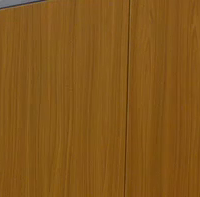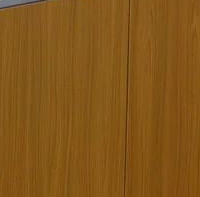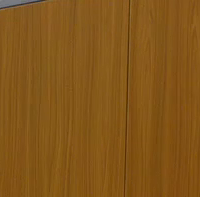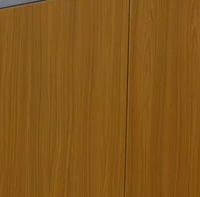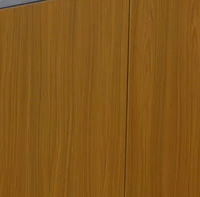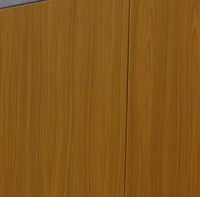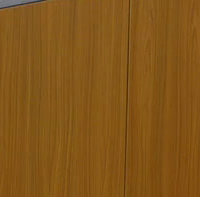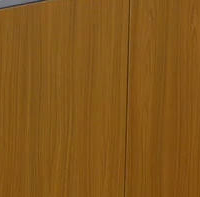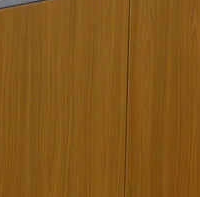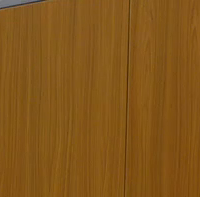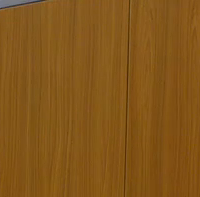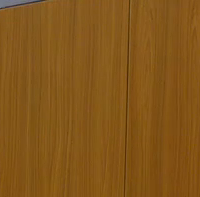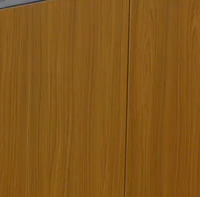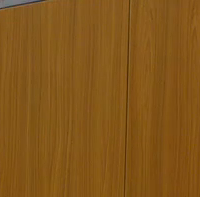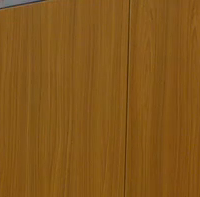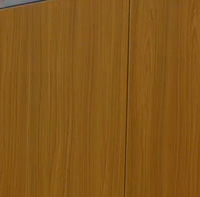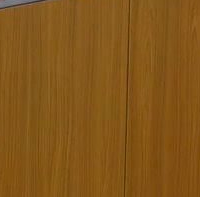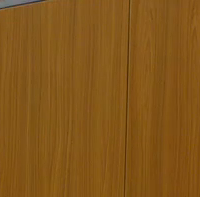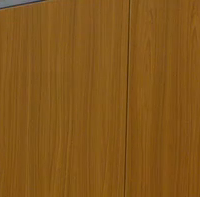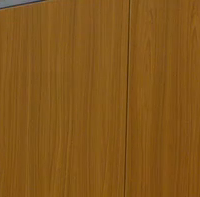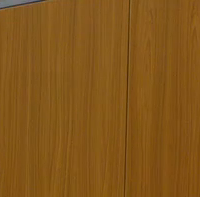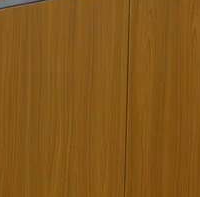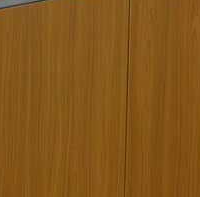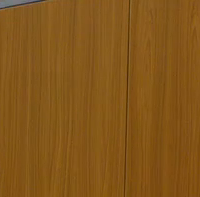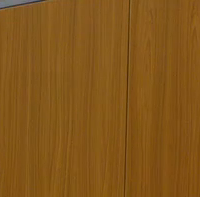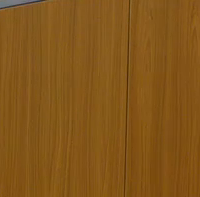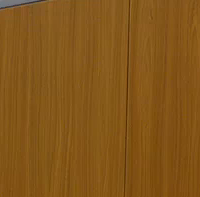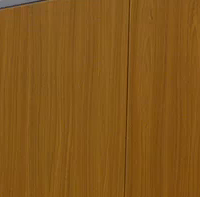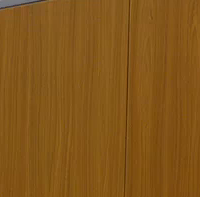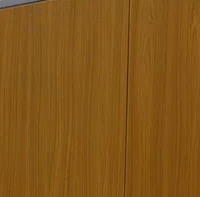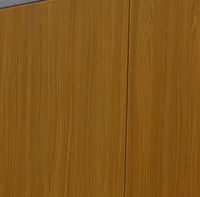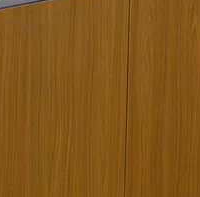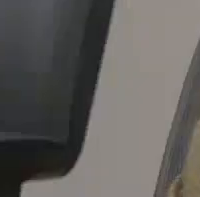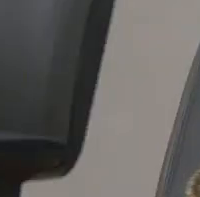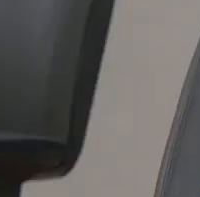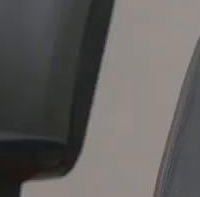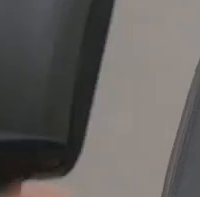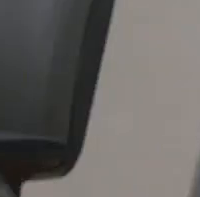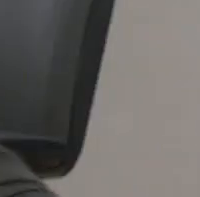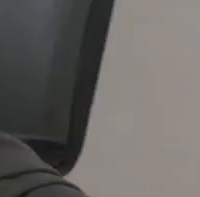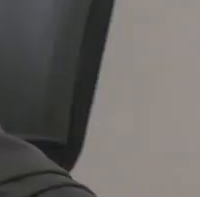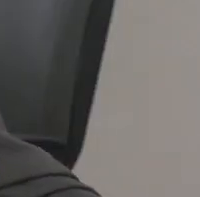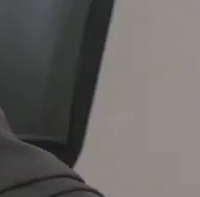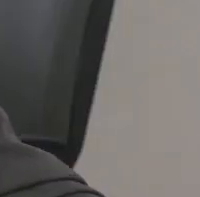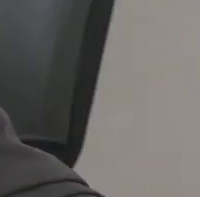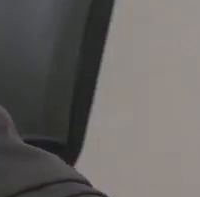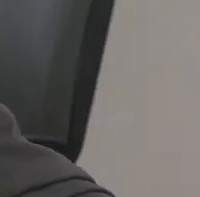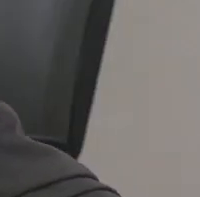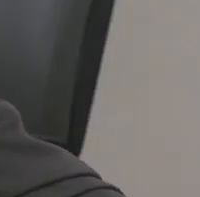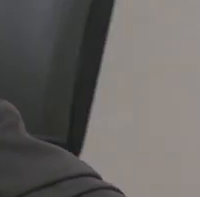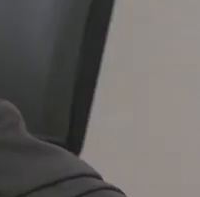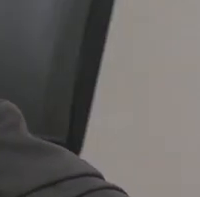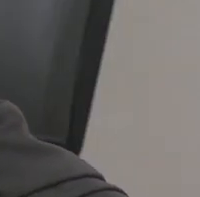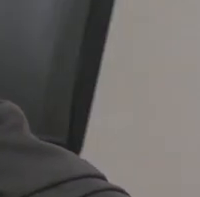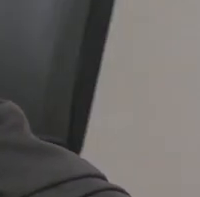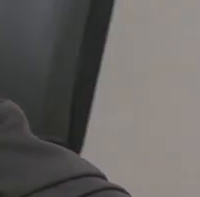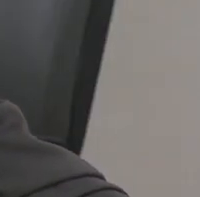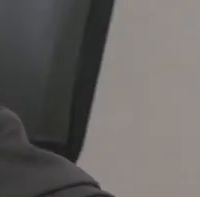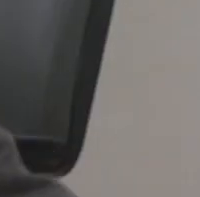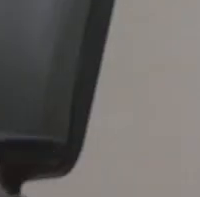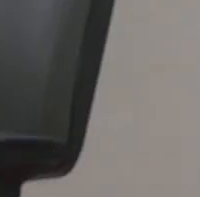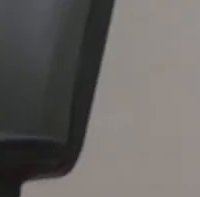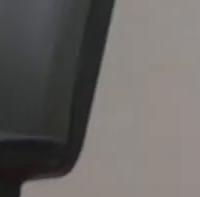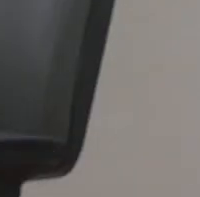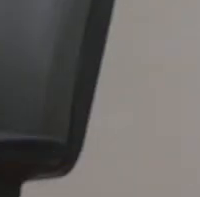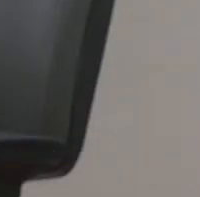com a deputada Celice Laviola, é bom que a Ana